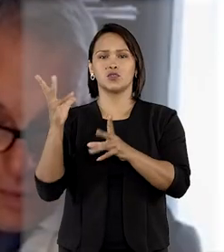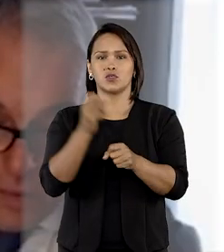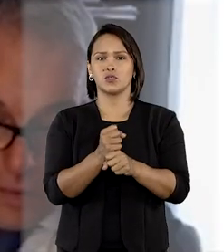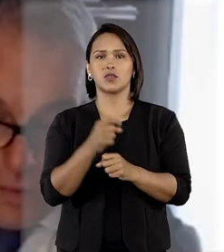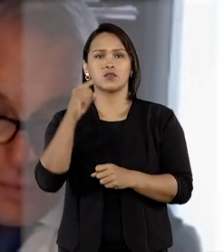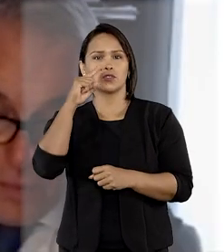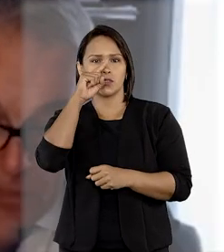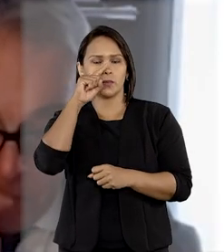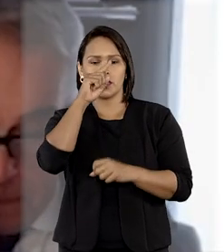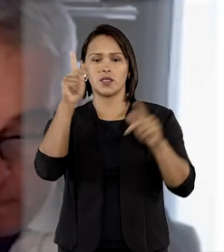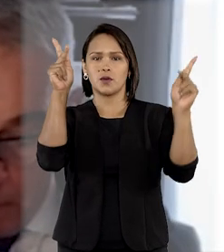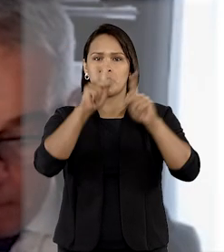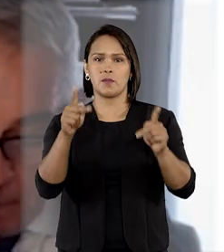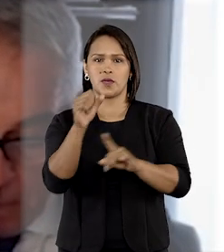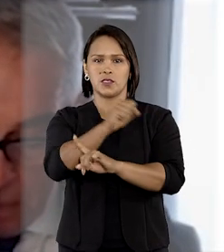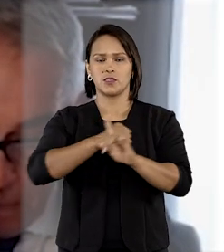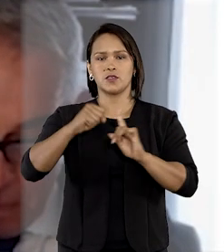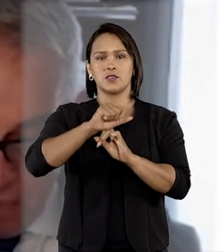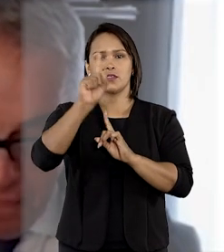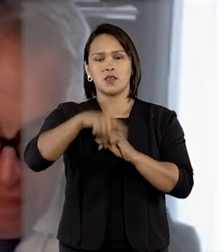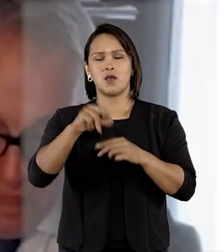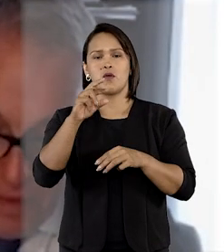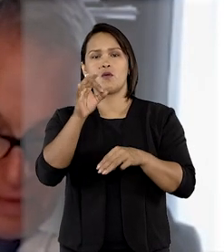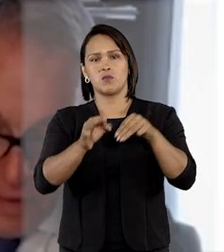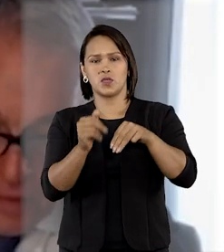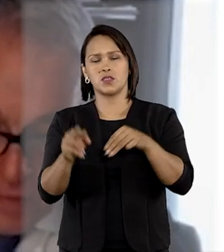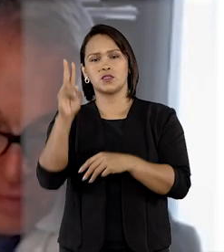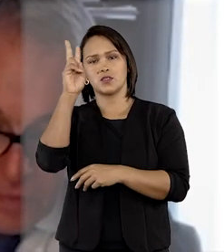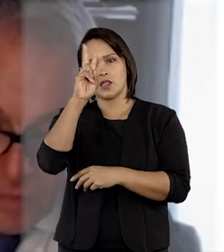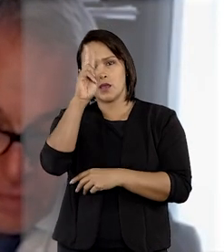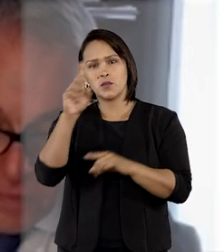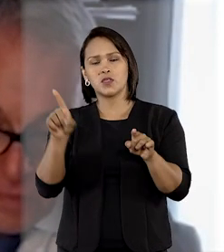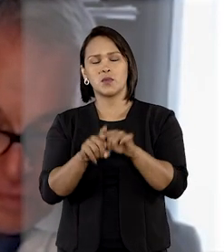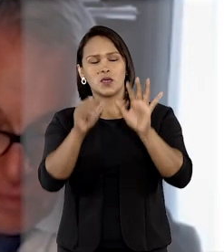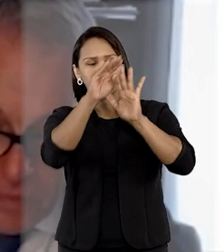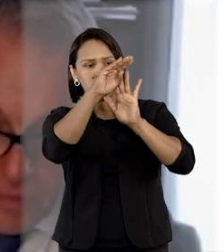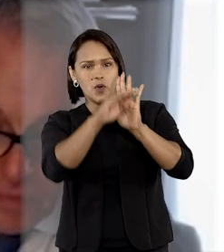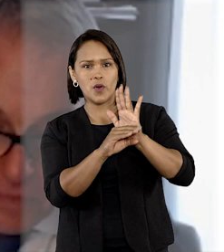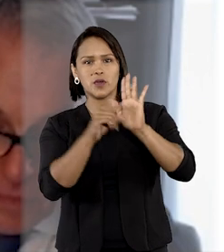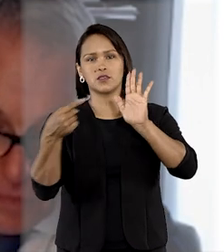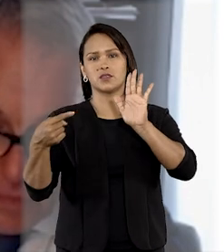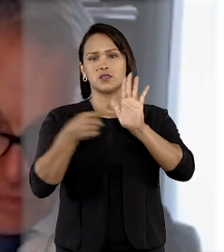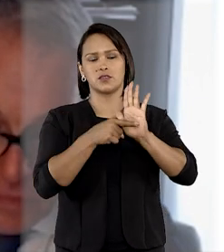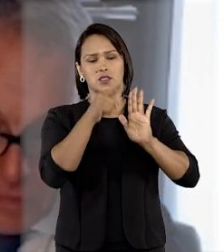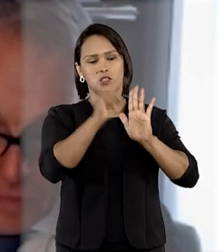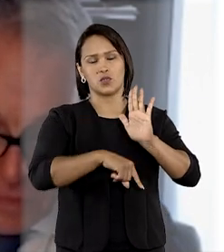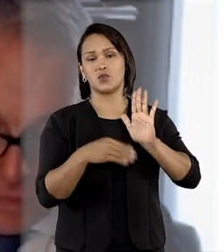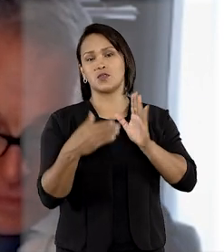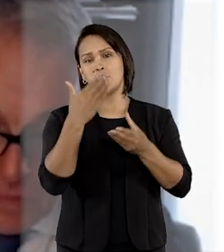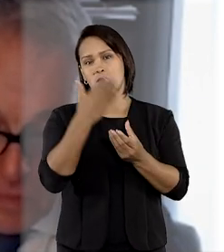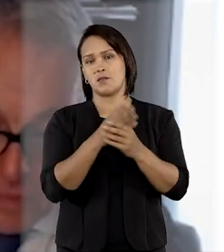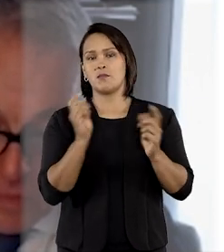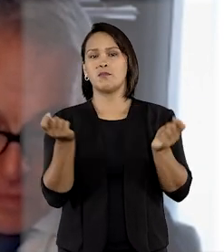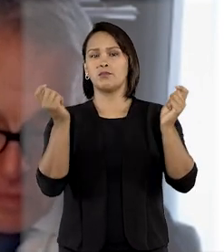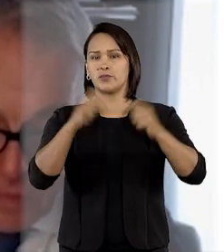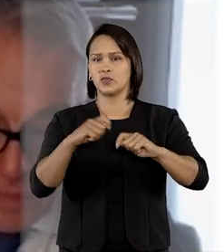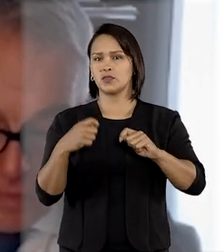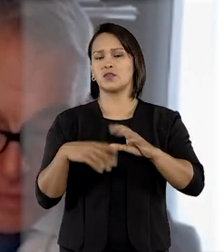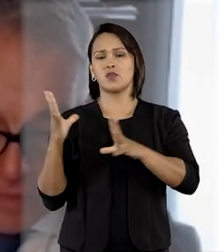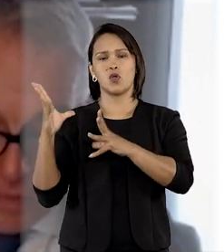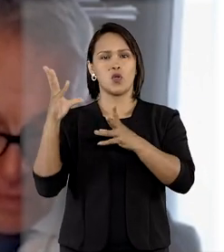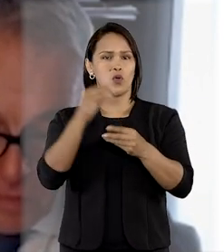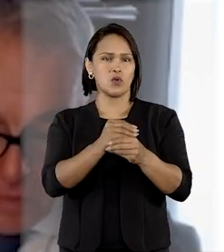O ministro ressaltou que as circunstâncias descritas na denúncia em questão permitem concluir que o caso não se enquadra nas